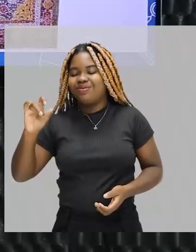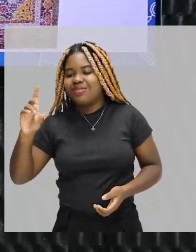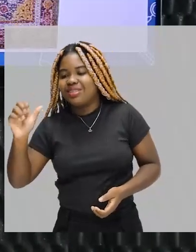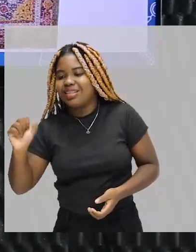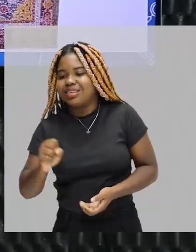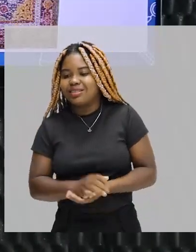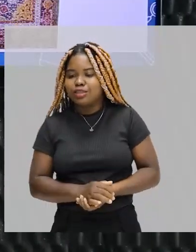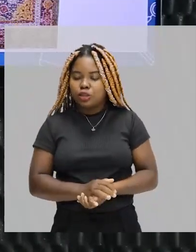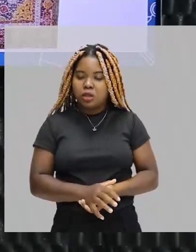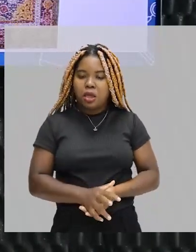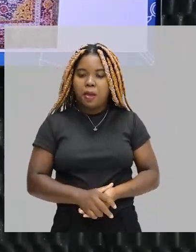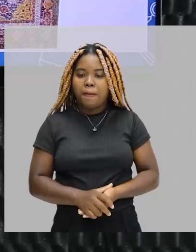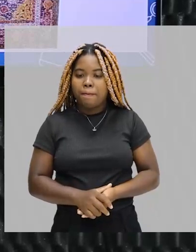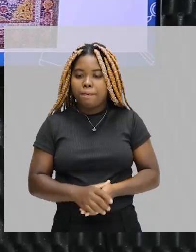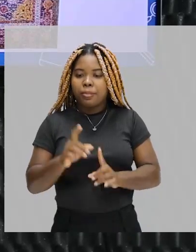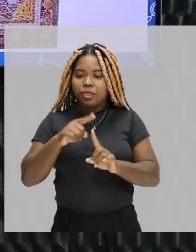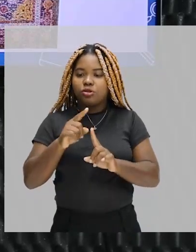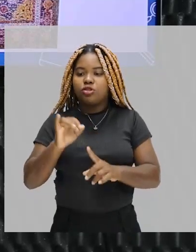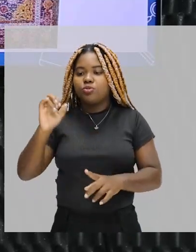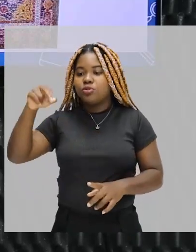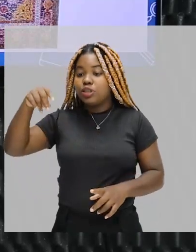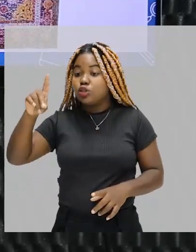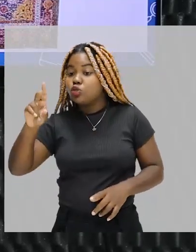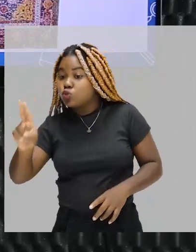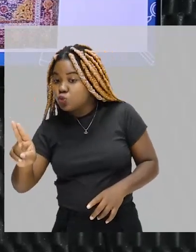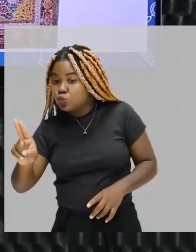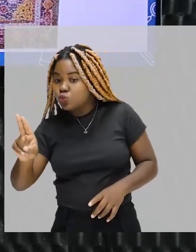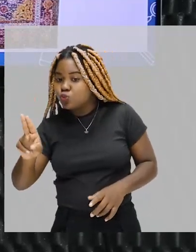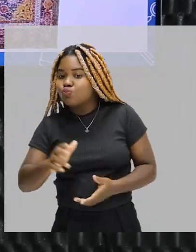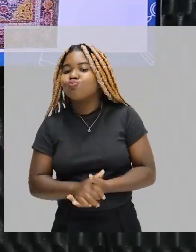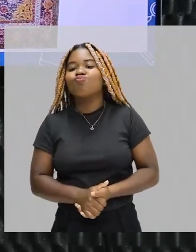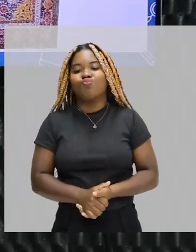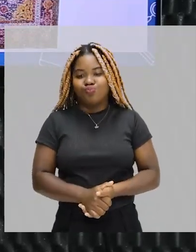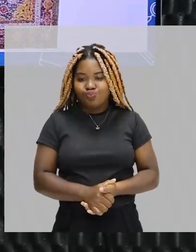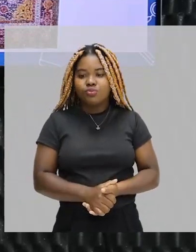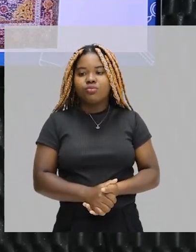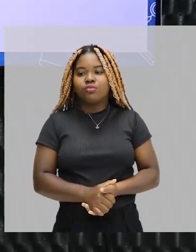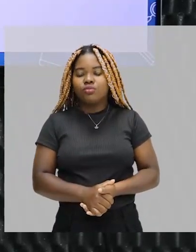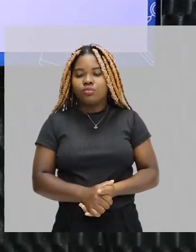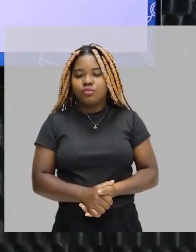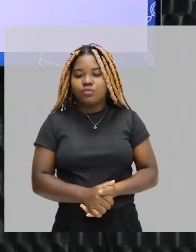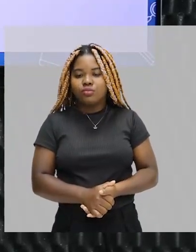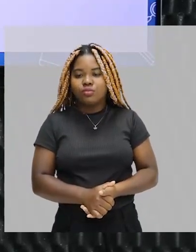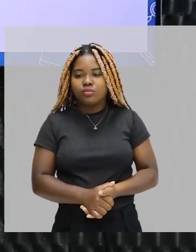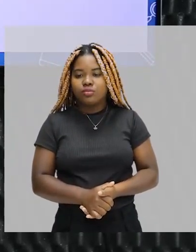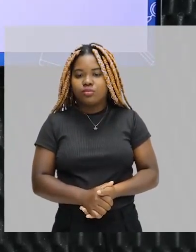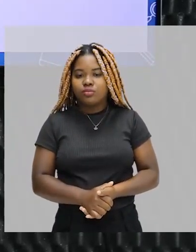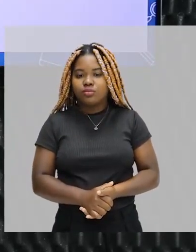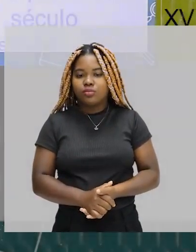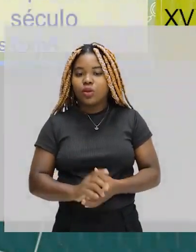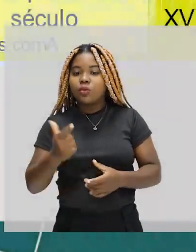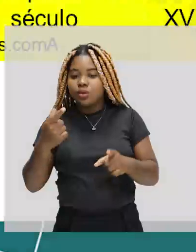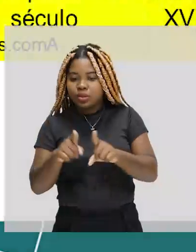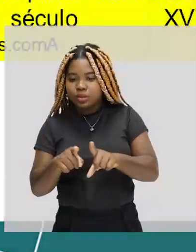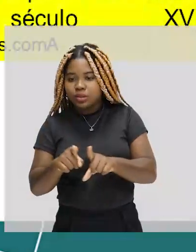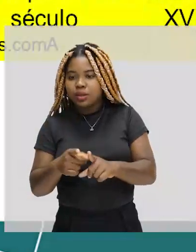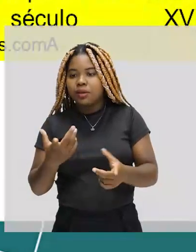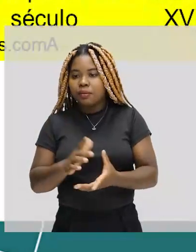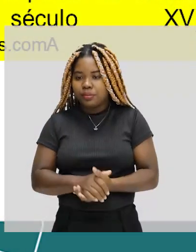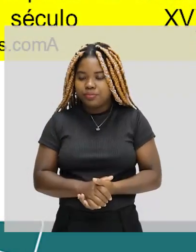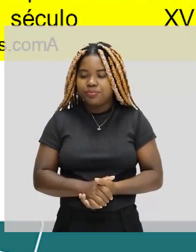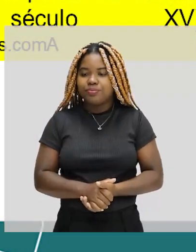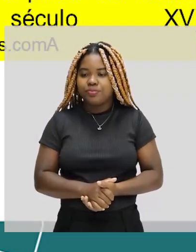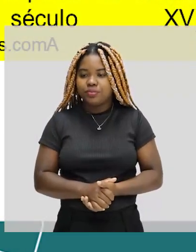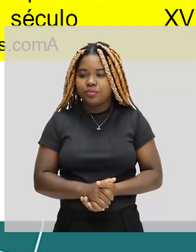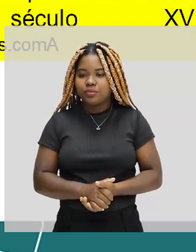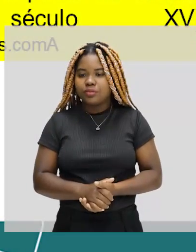hindu, arte muçulmana, é bem interessante isso aqui. As tapeçarias gobelins flamencas,